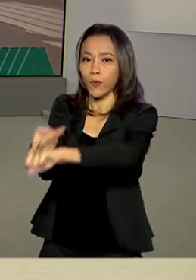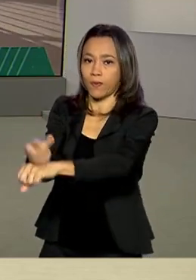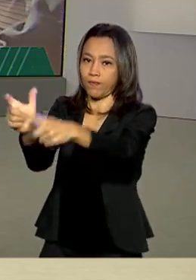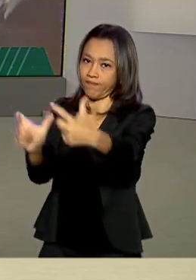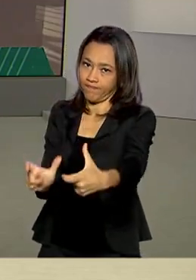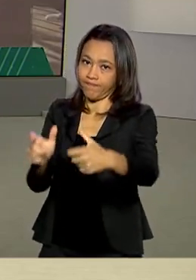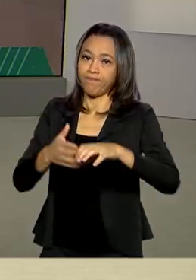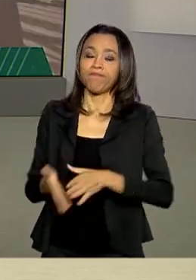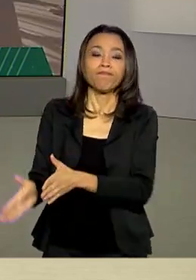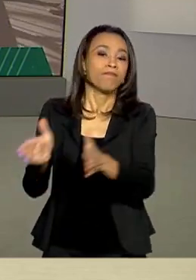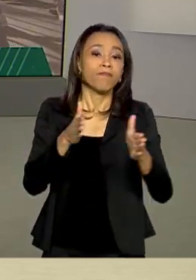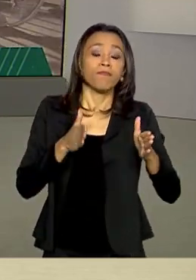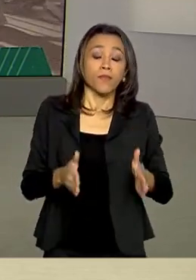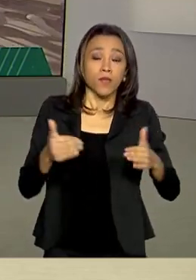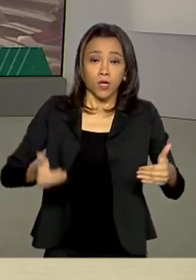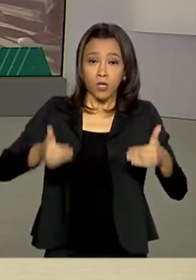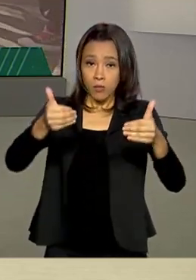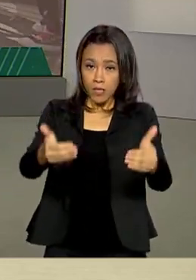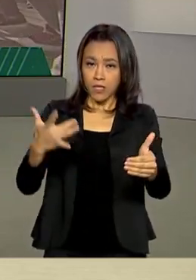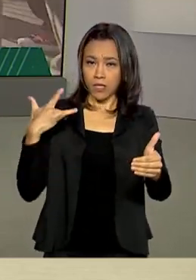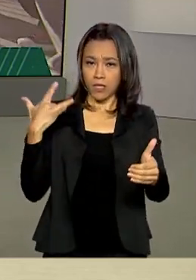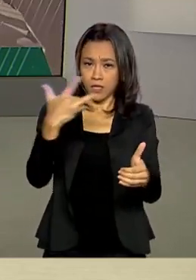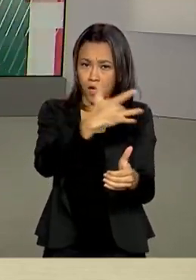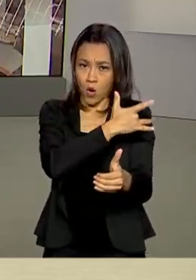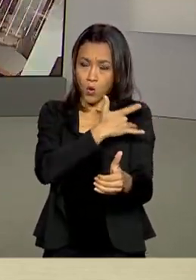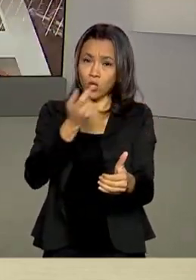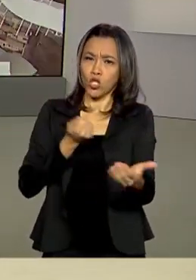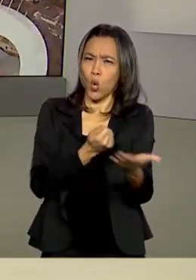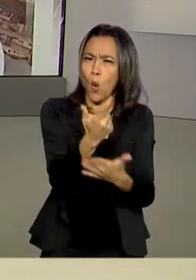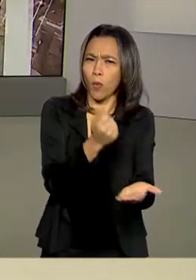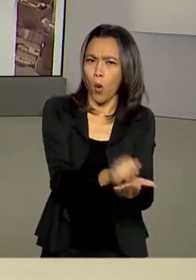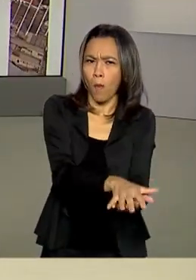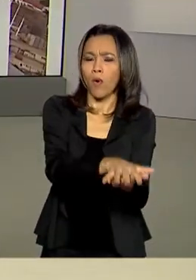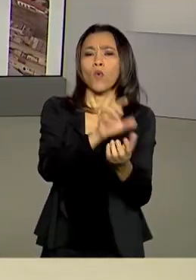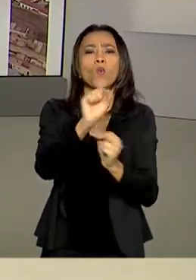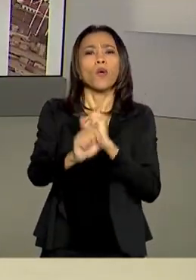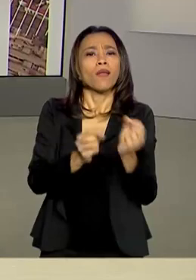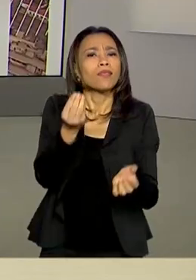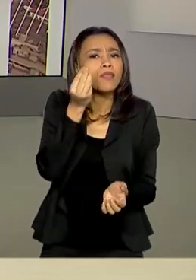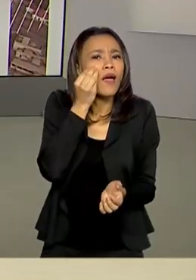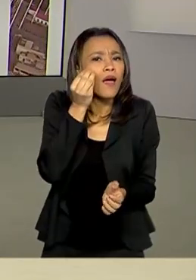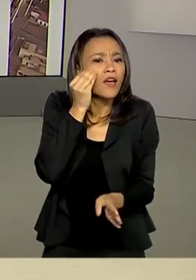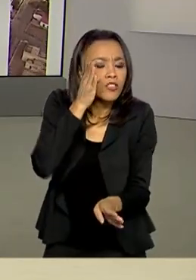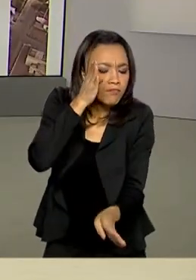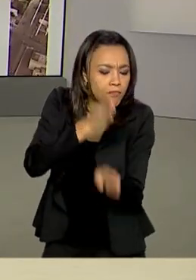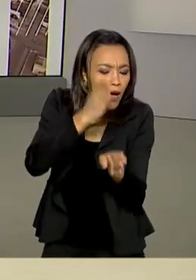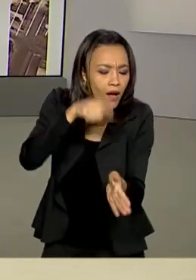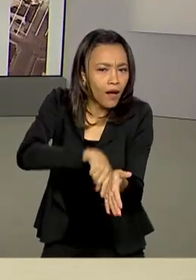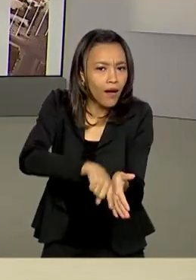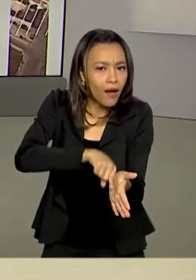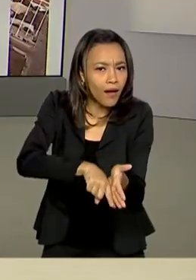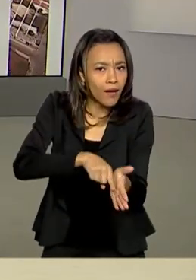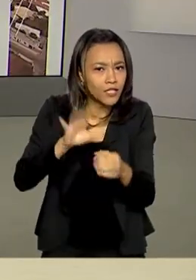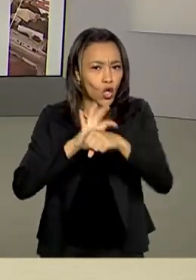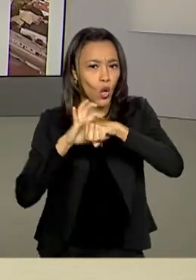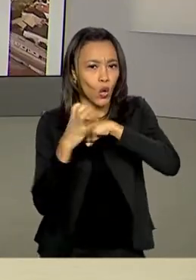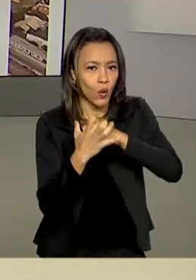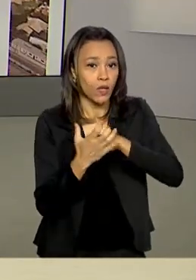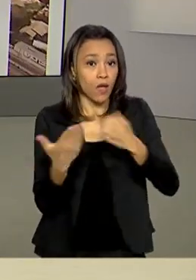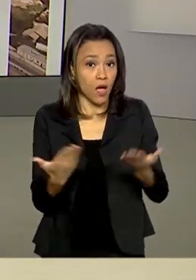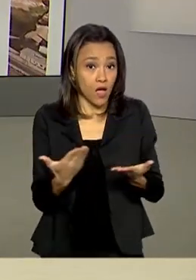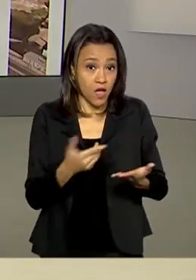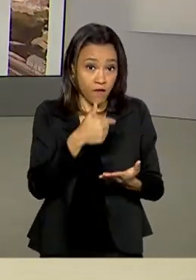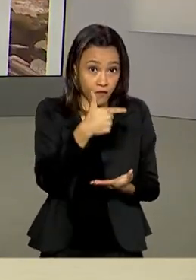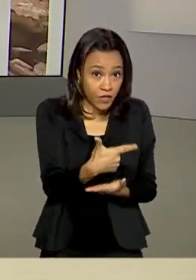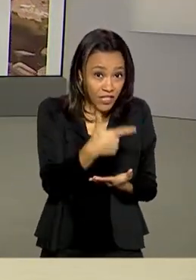O Ministério da Saúde aumentou a previsão de compra de testes para o diagnóstico da Covid-19. Vai passar de 23 milhões